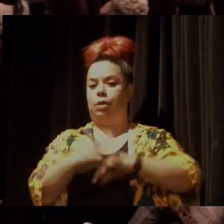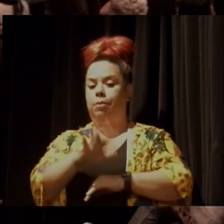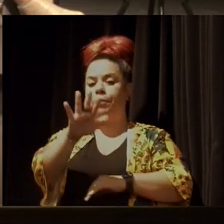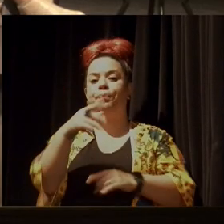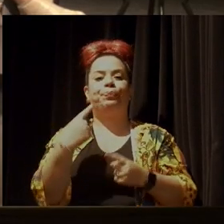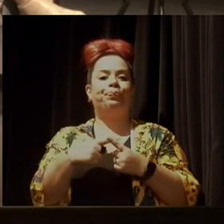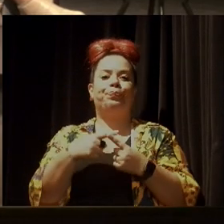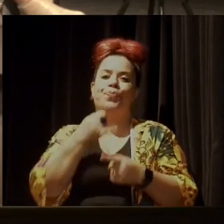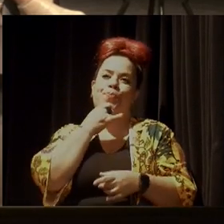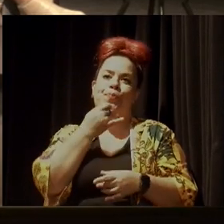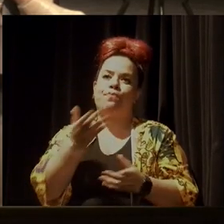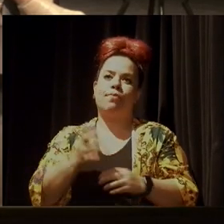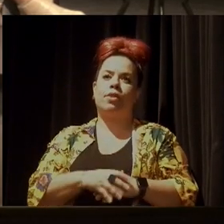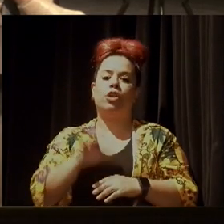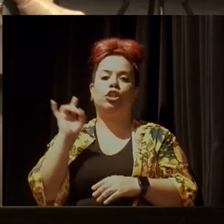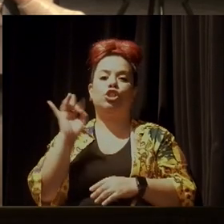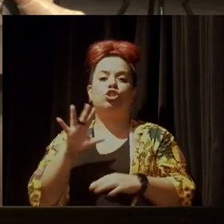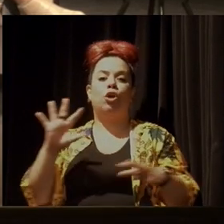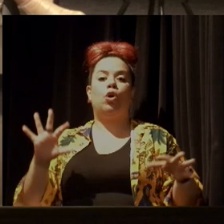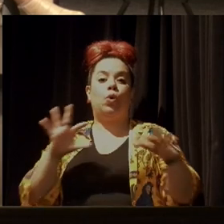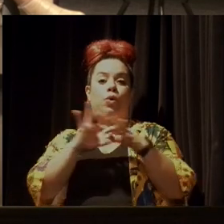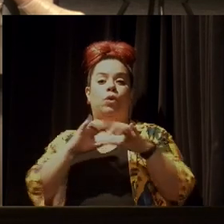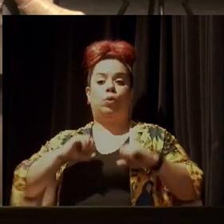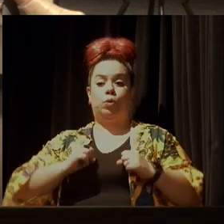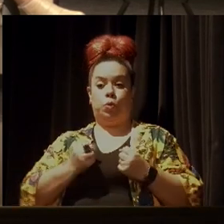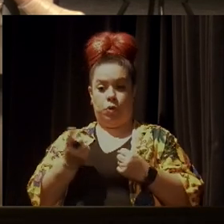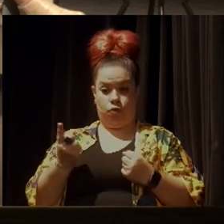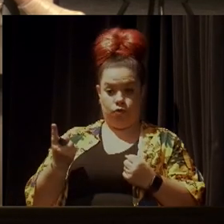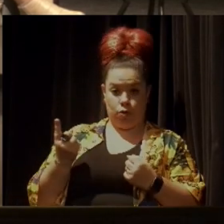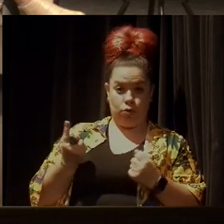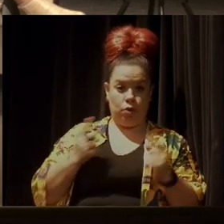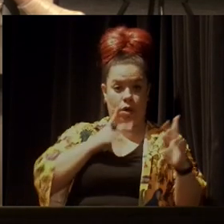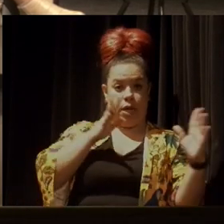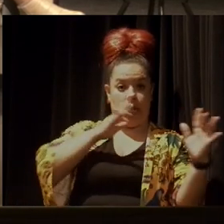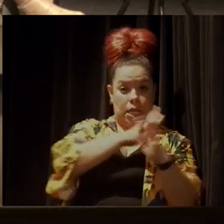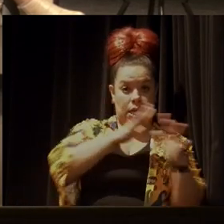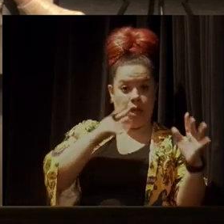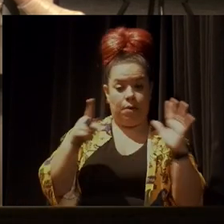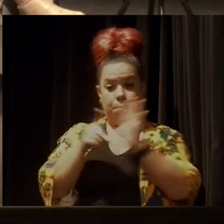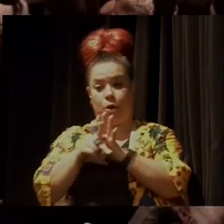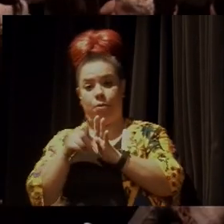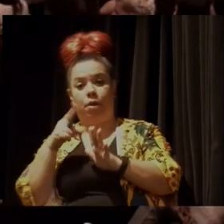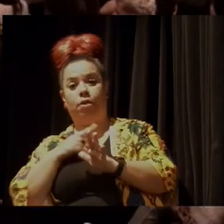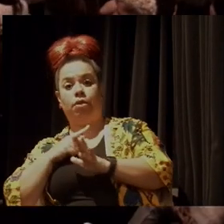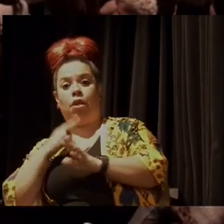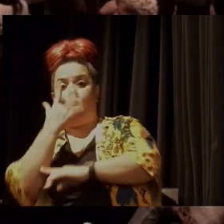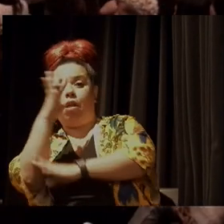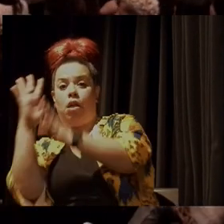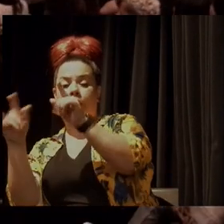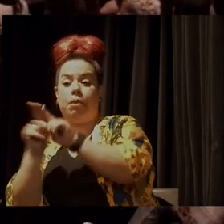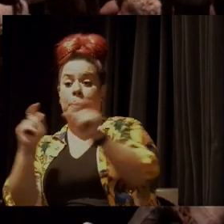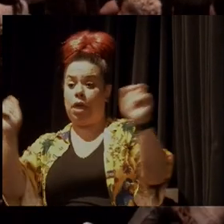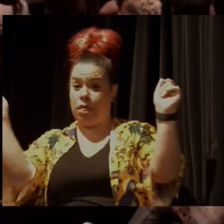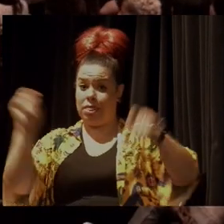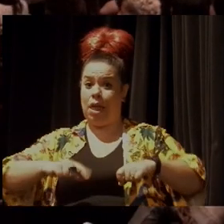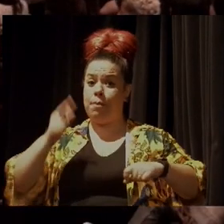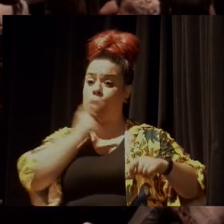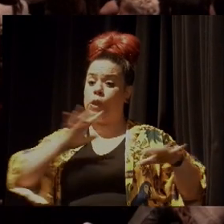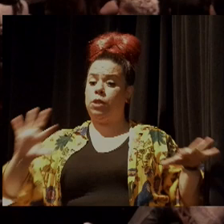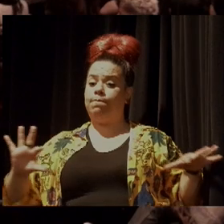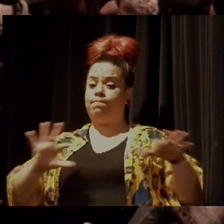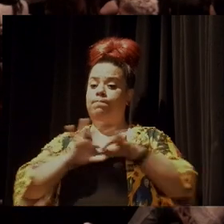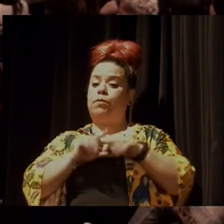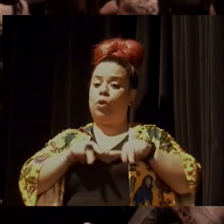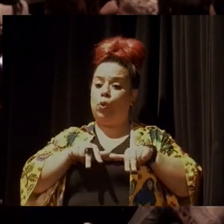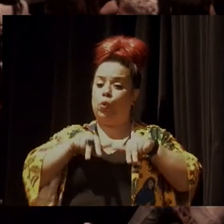a união desses esforços, só a união dessas estratégias consegue, de fato, avançar naquilo